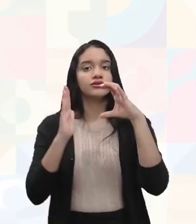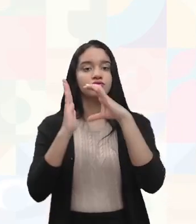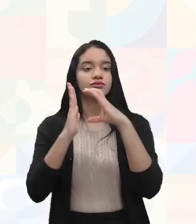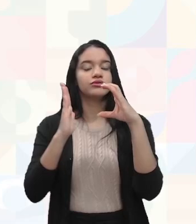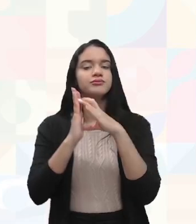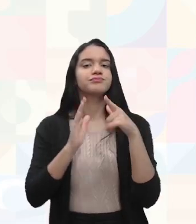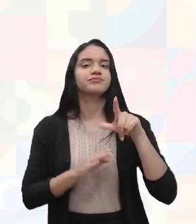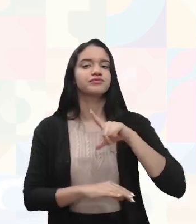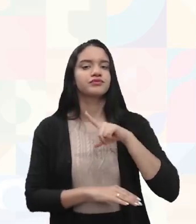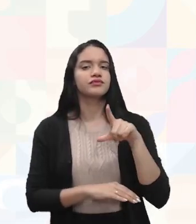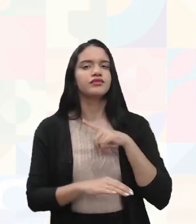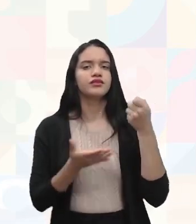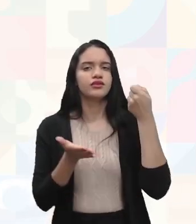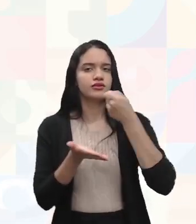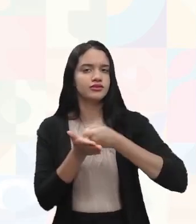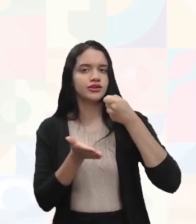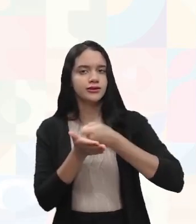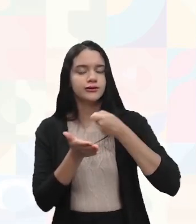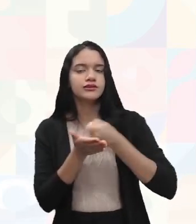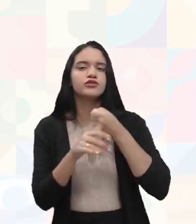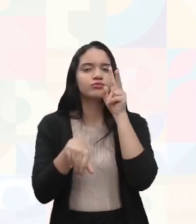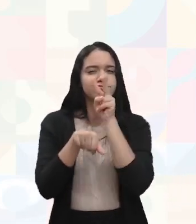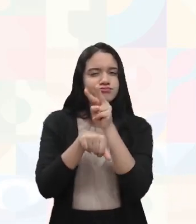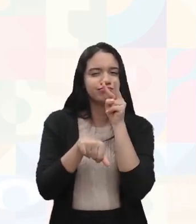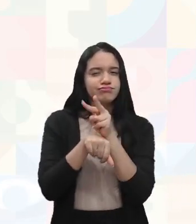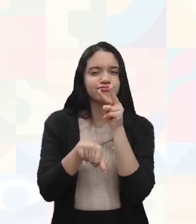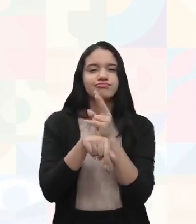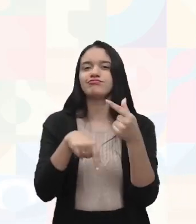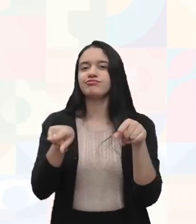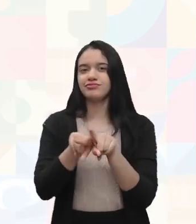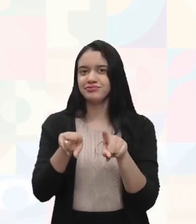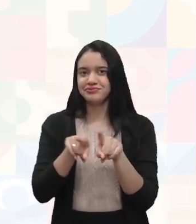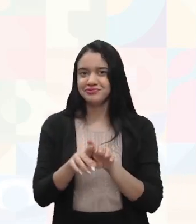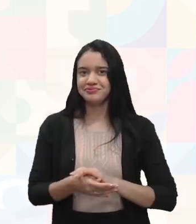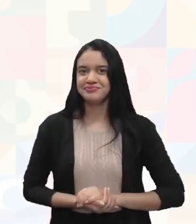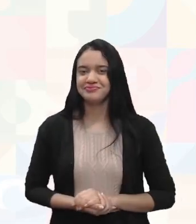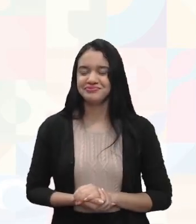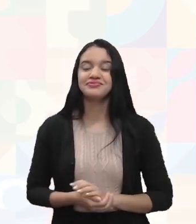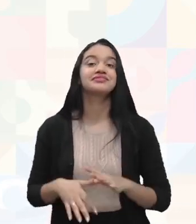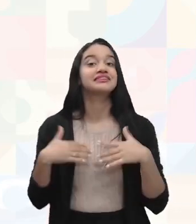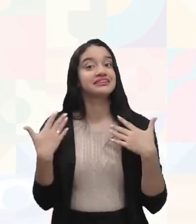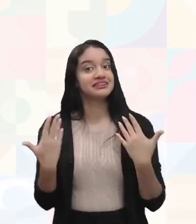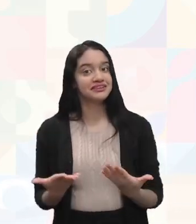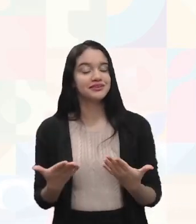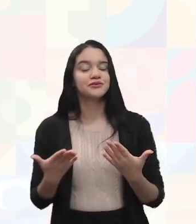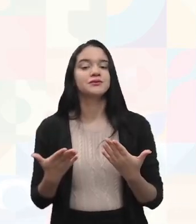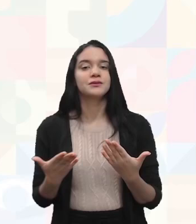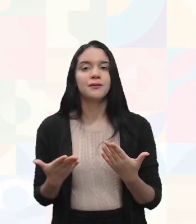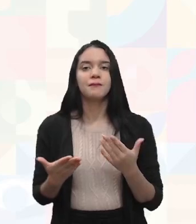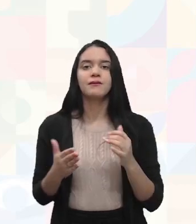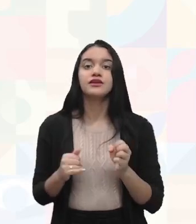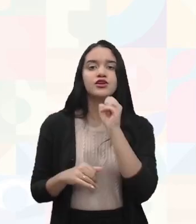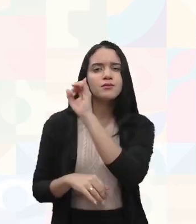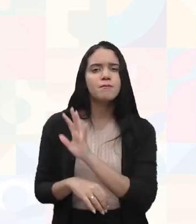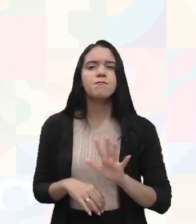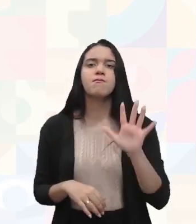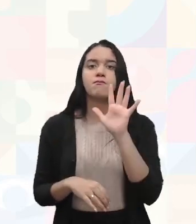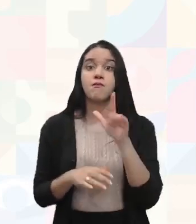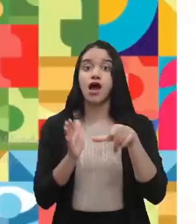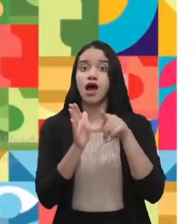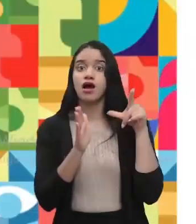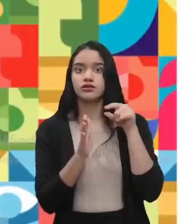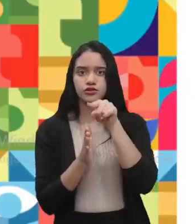exigência e uma fiscalização que está buscando isso aí. Então, diante daquelas imagens, a gente pode